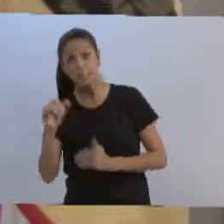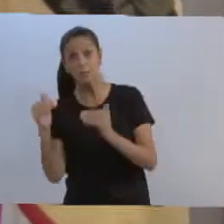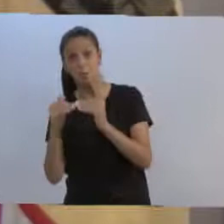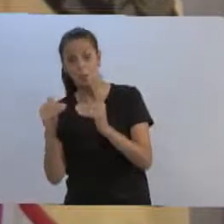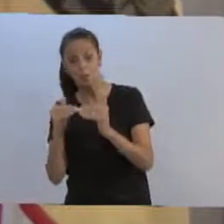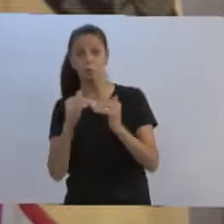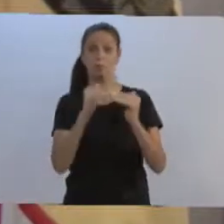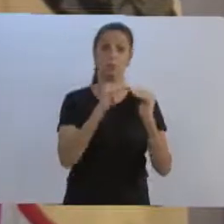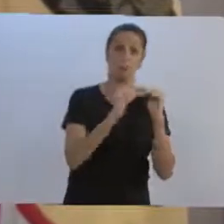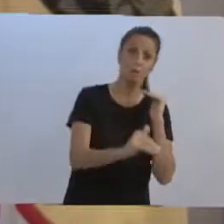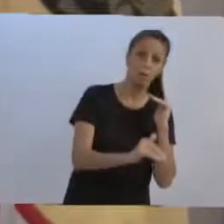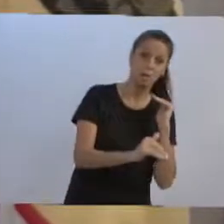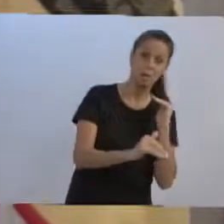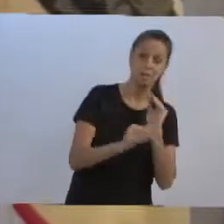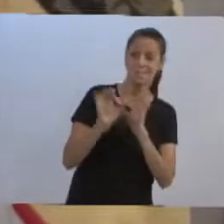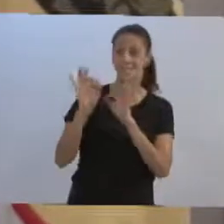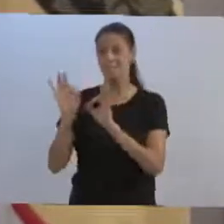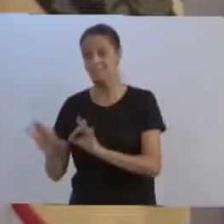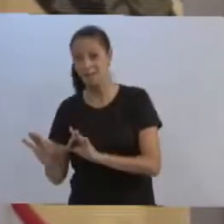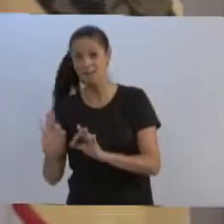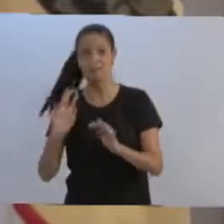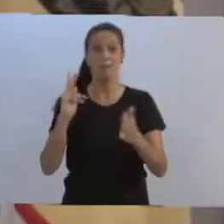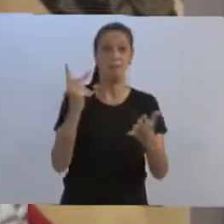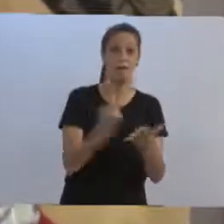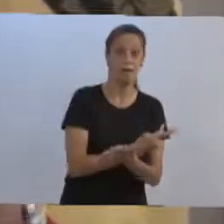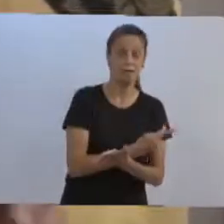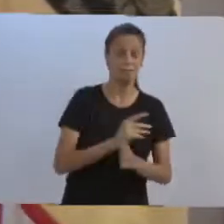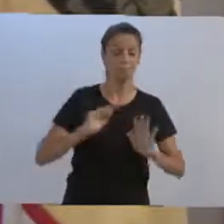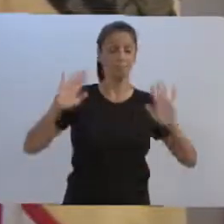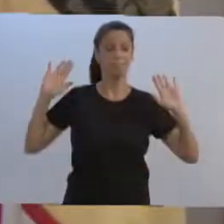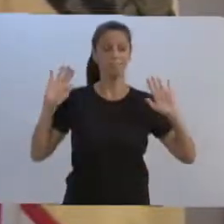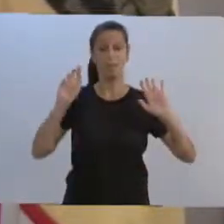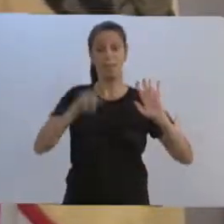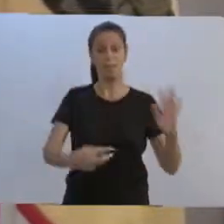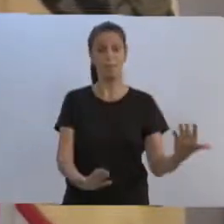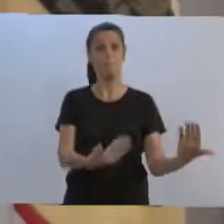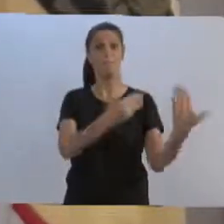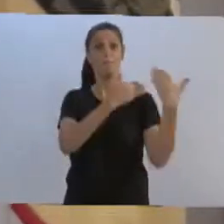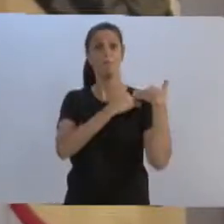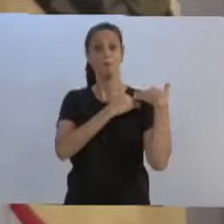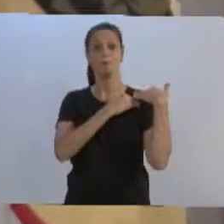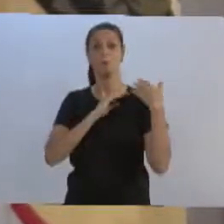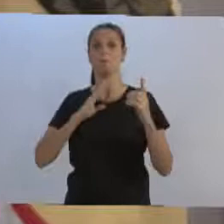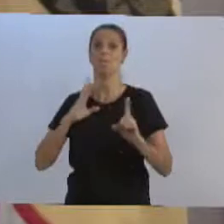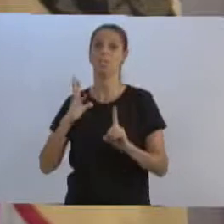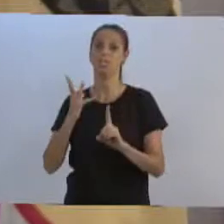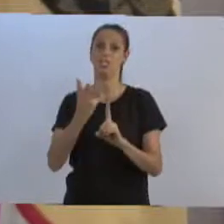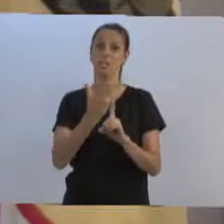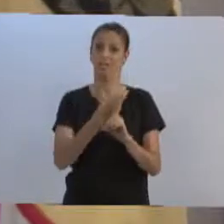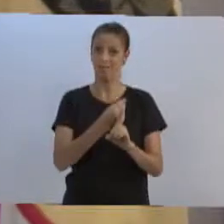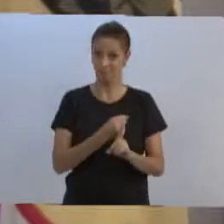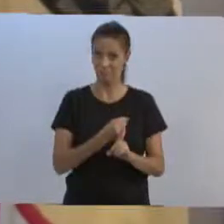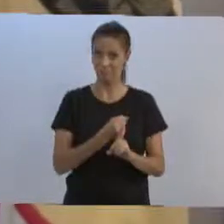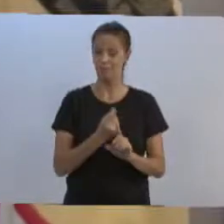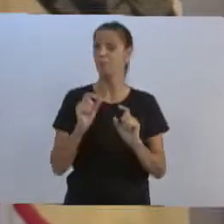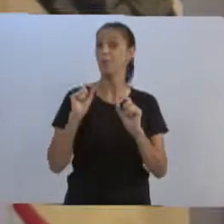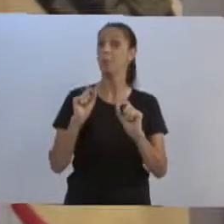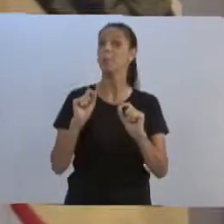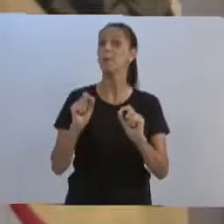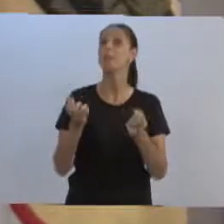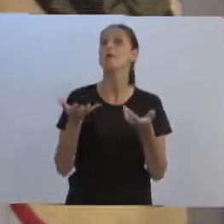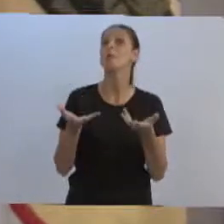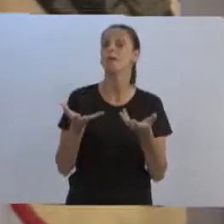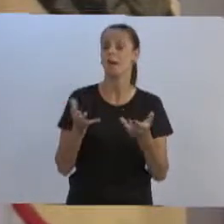se é certo ou errado, porque isso é função da dialética. Eu quero apenas não ser